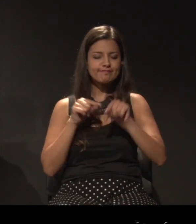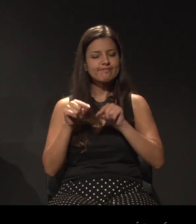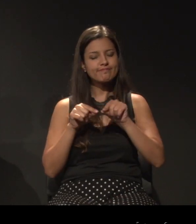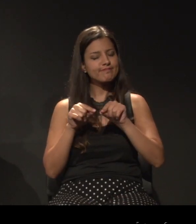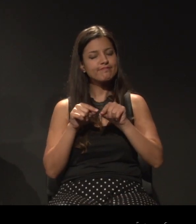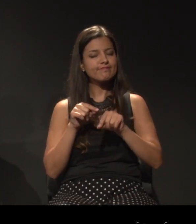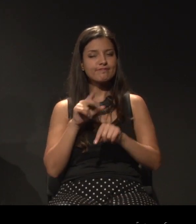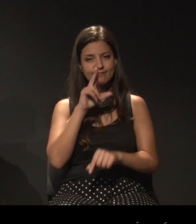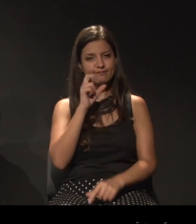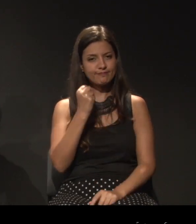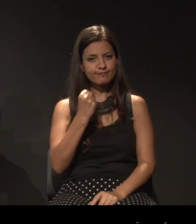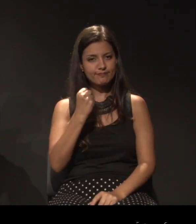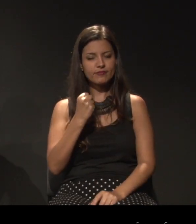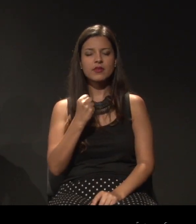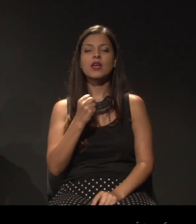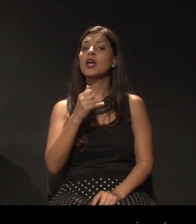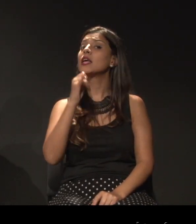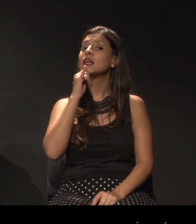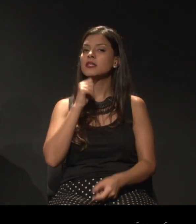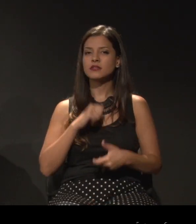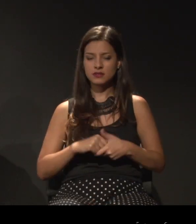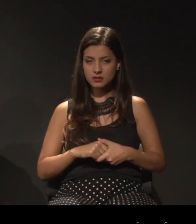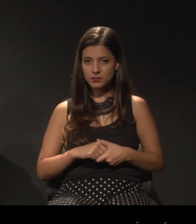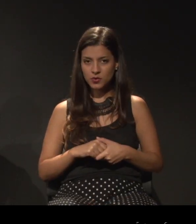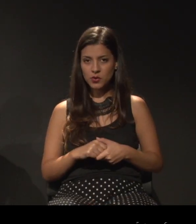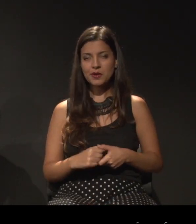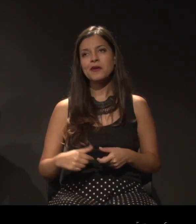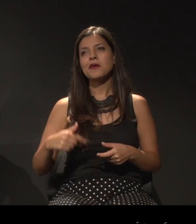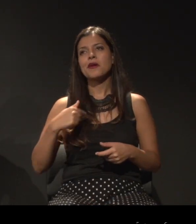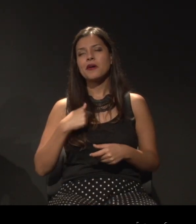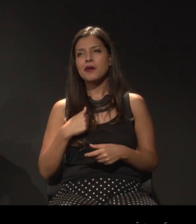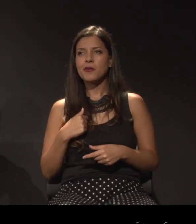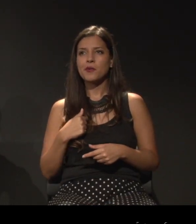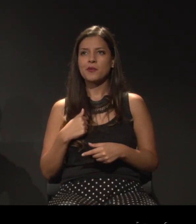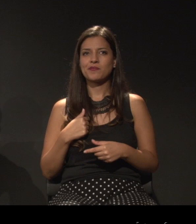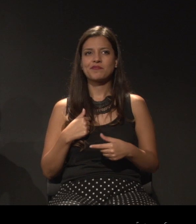quando eu crio, crio, por exemplo,